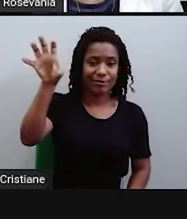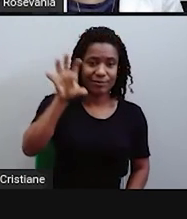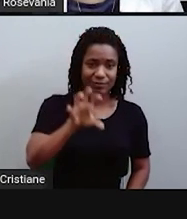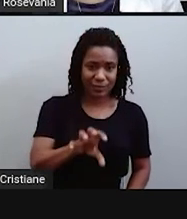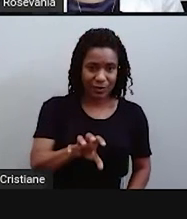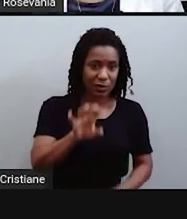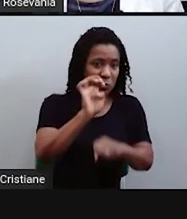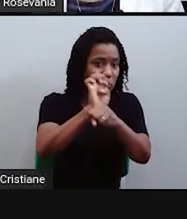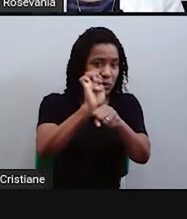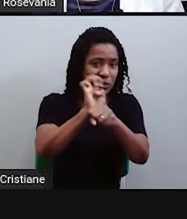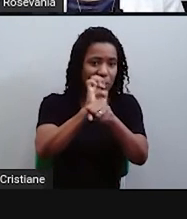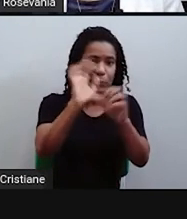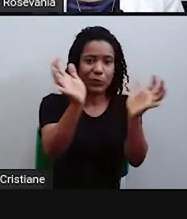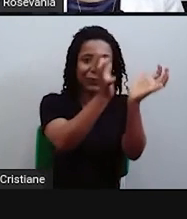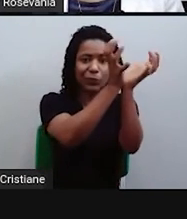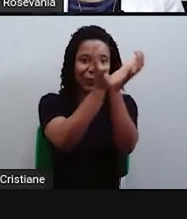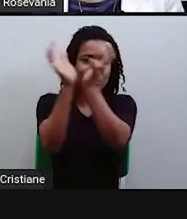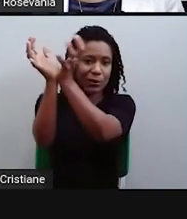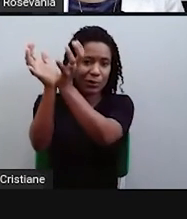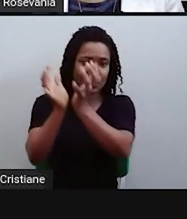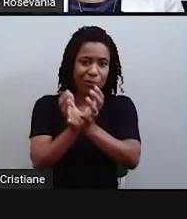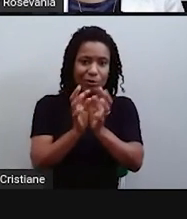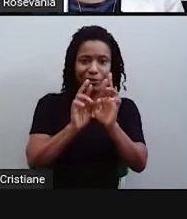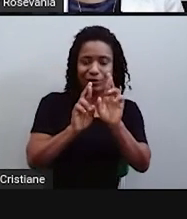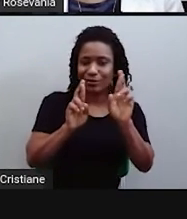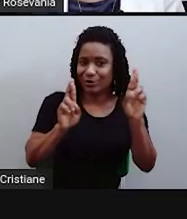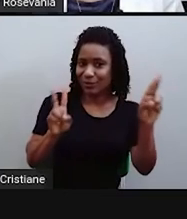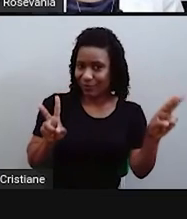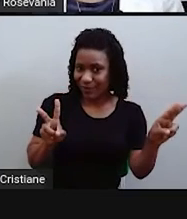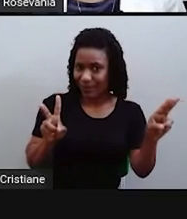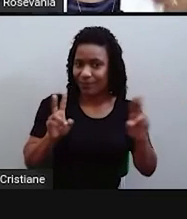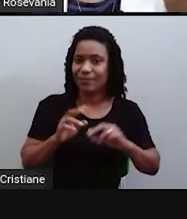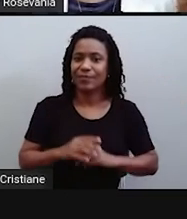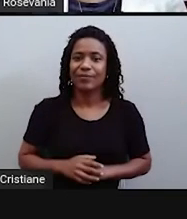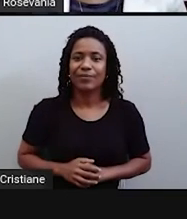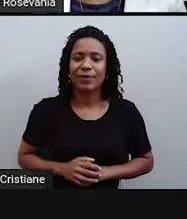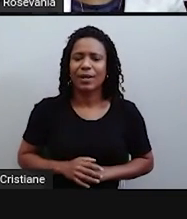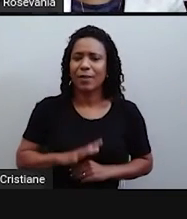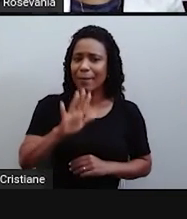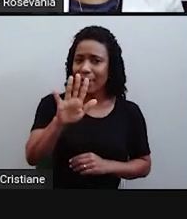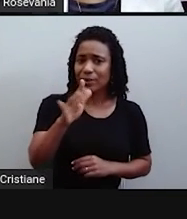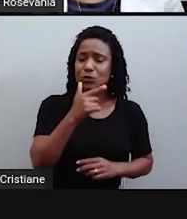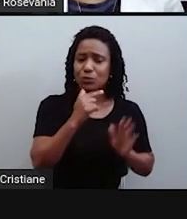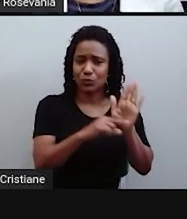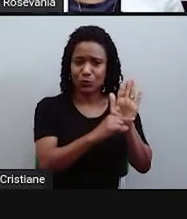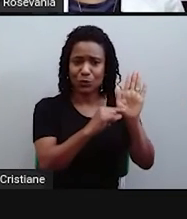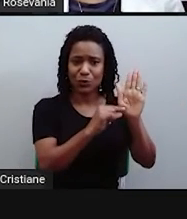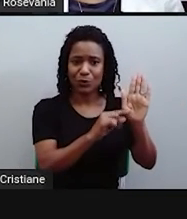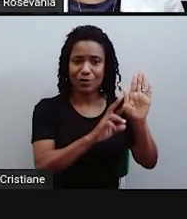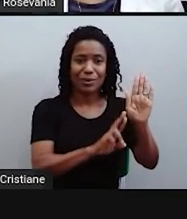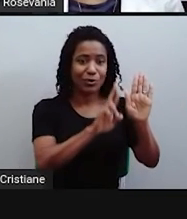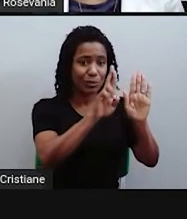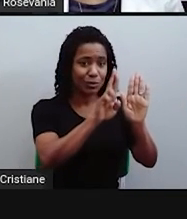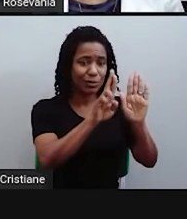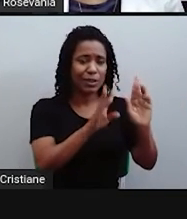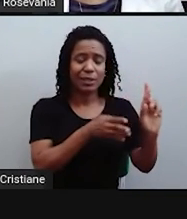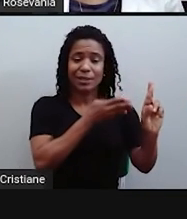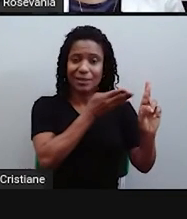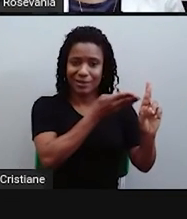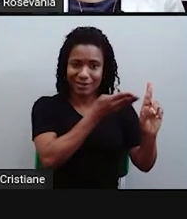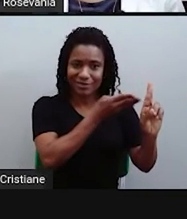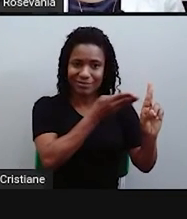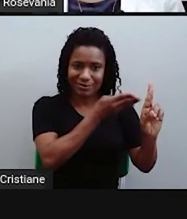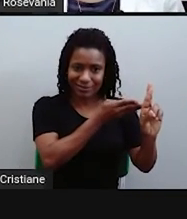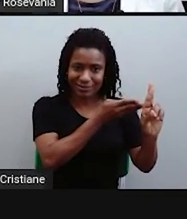dos estados. Já essa outra divisão, ao invés de três, né, macro-regiões, a gente passa a ter